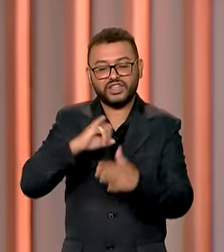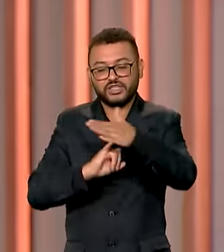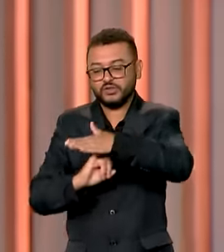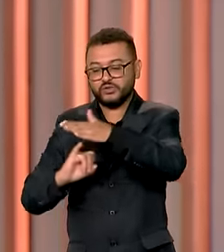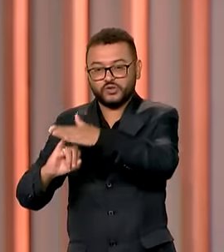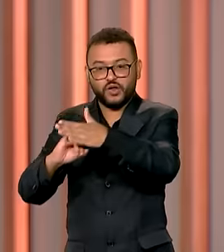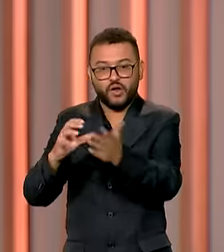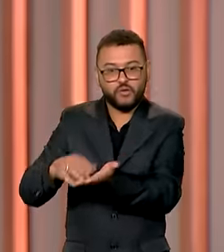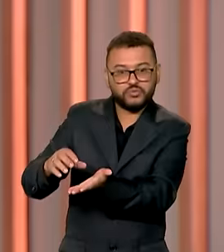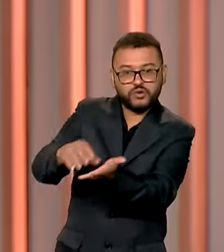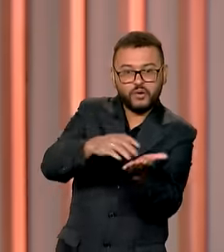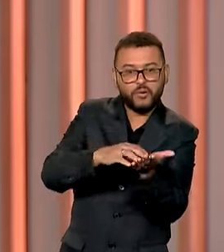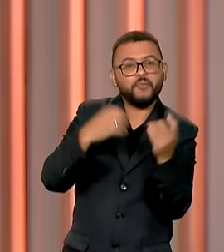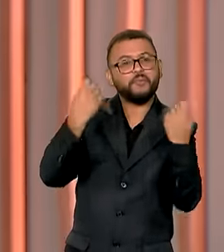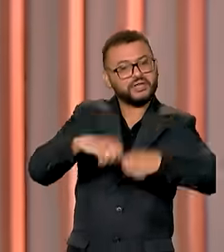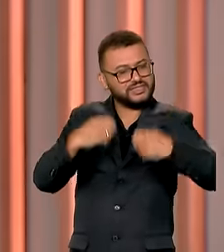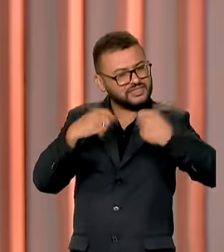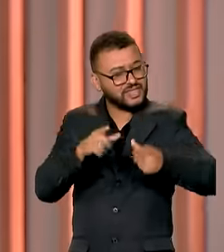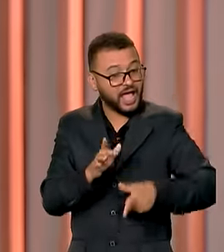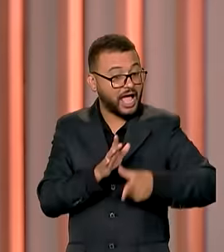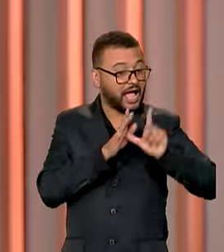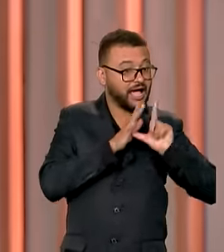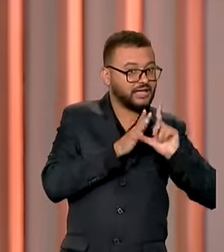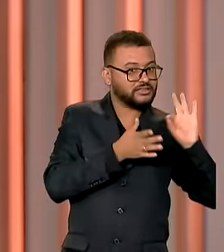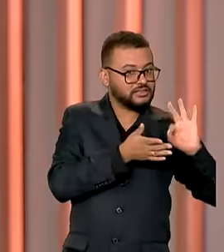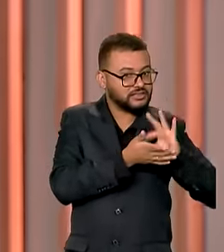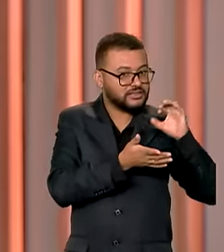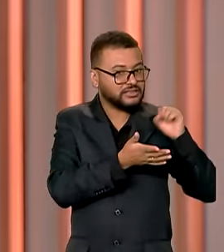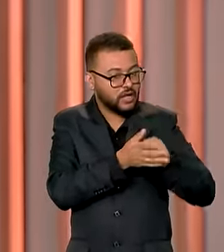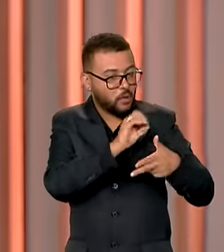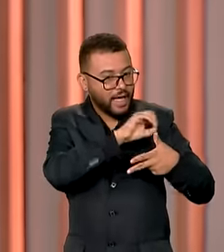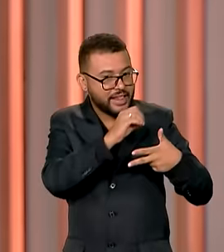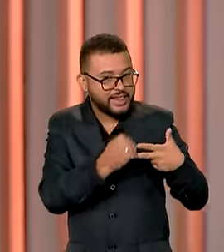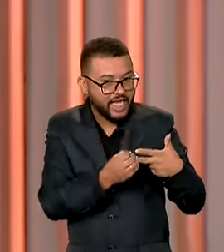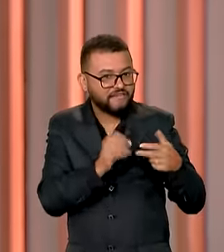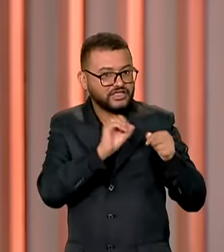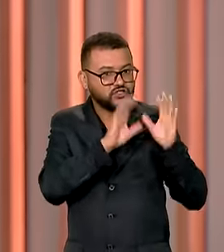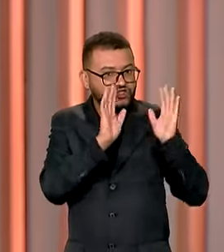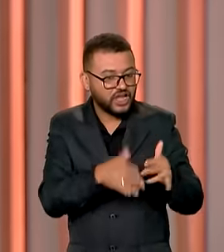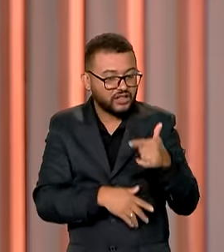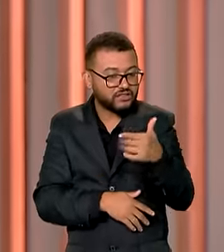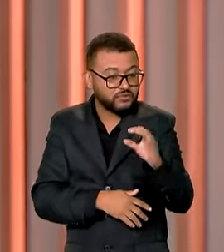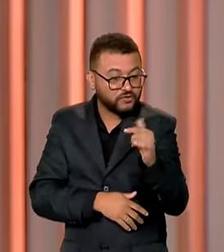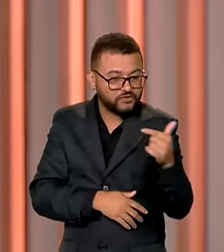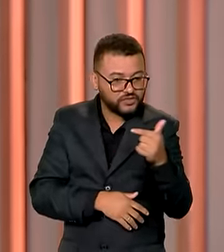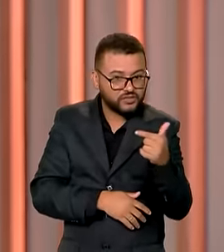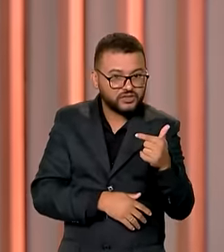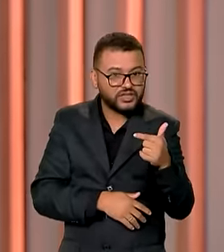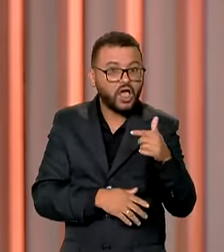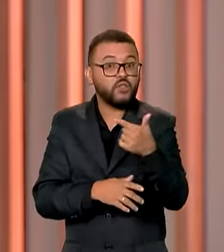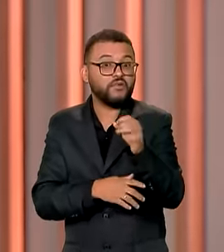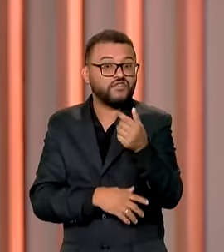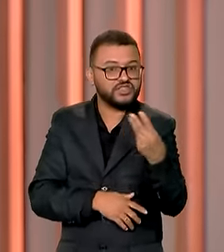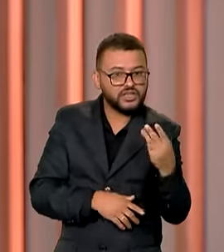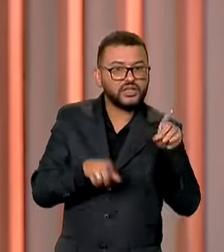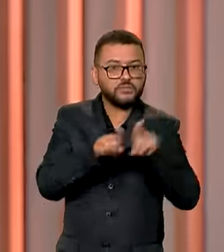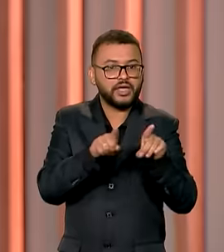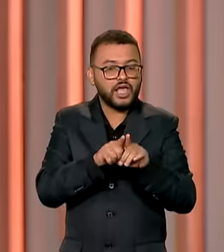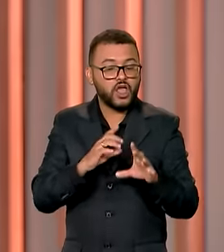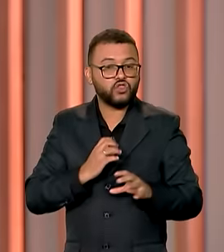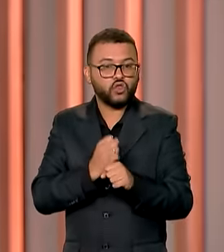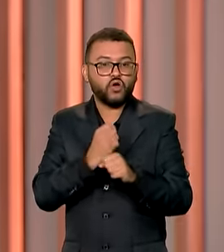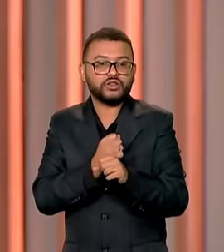país. Para concorrer, é preciso ter feito o Enem em 2022 e 2023, ter nota mínima de